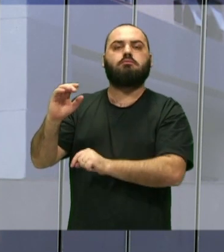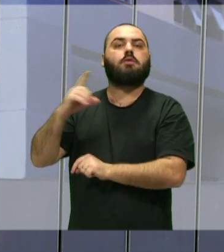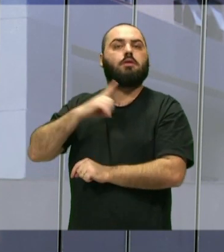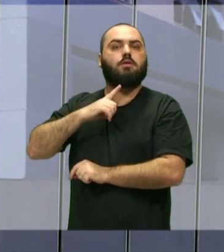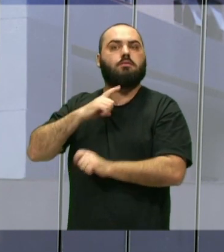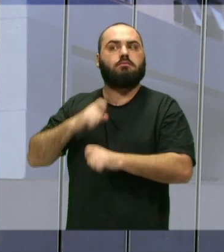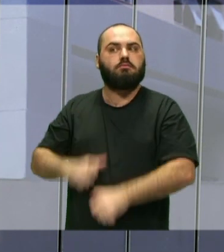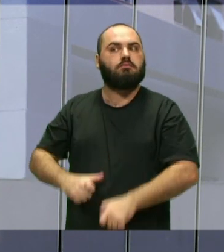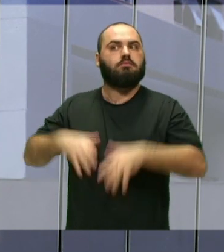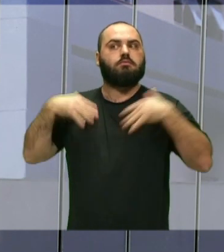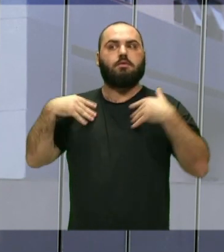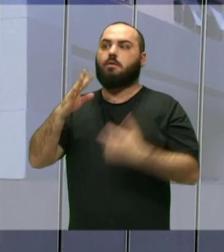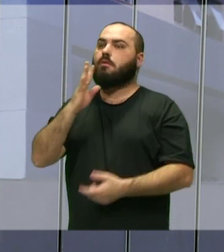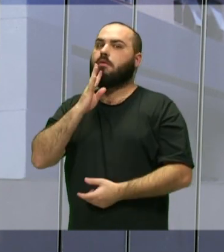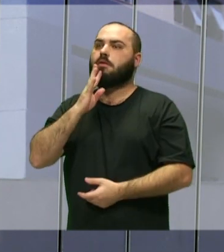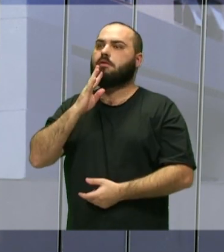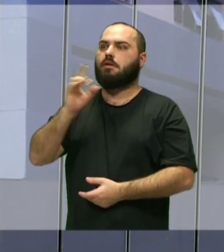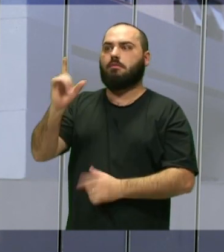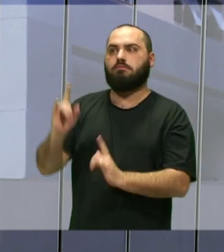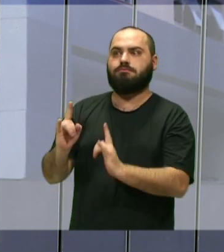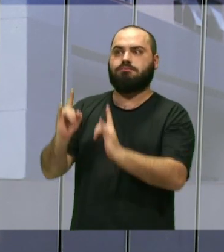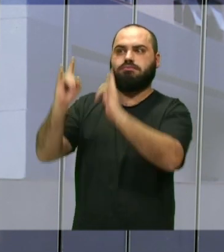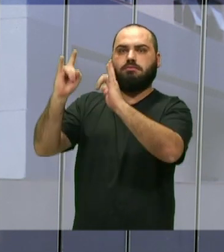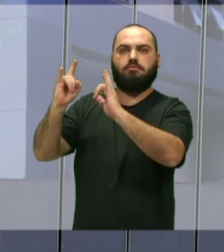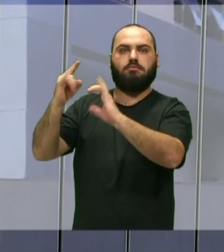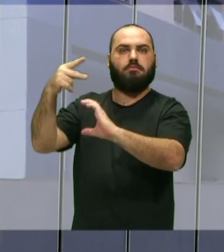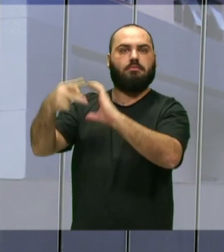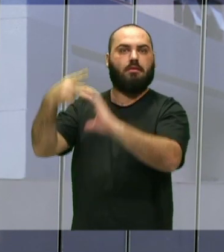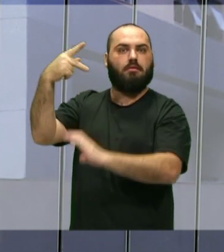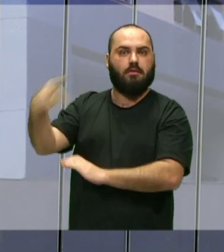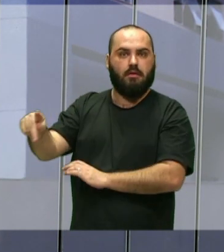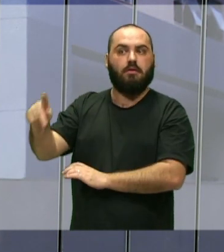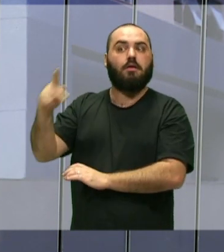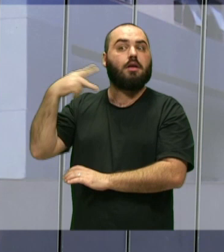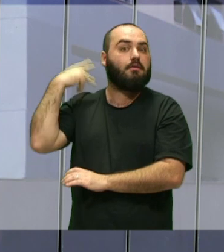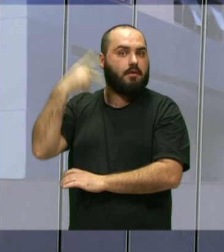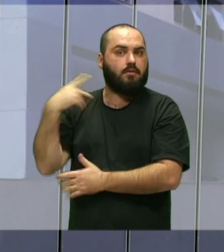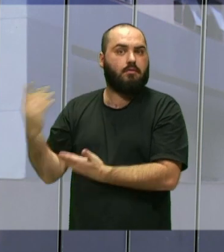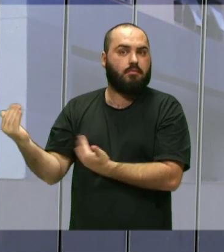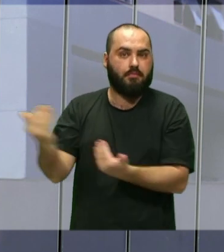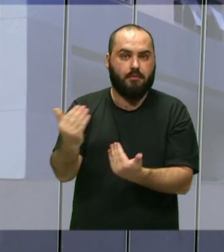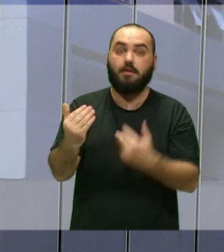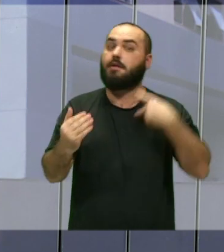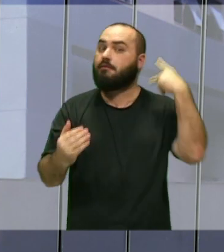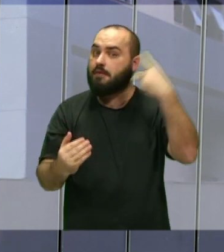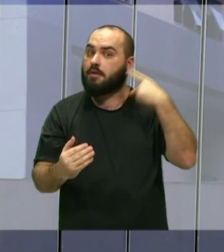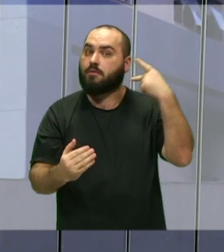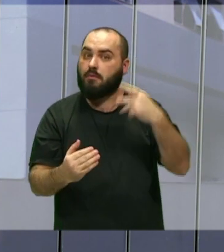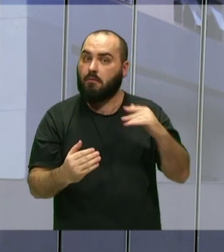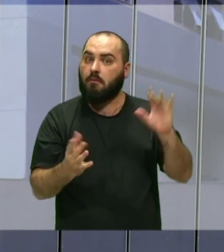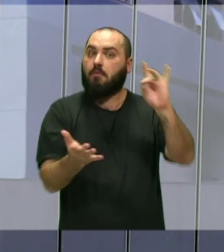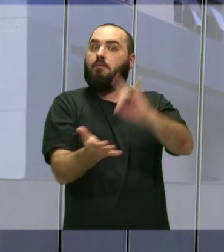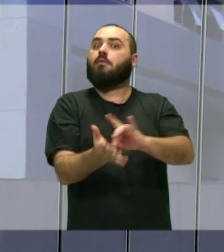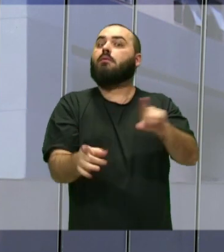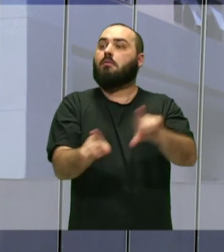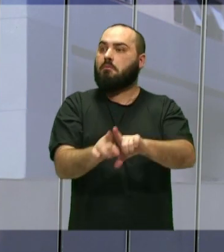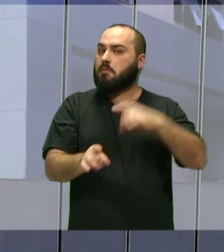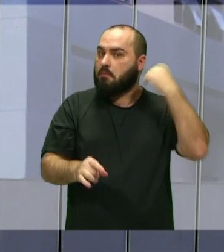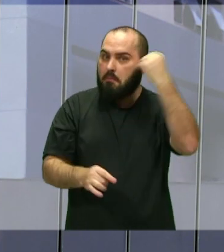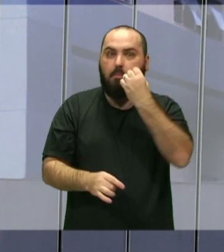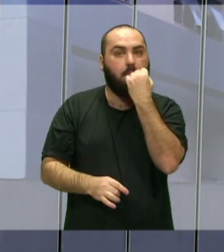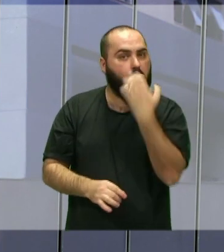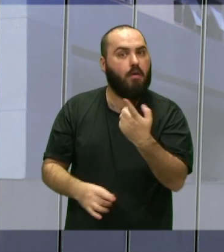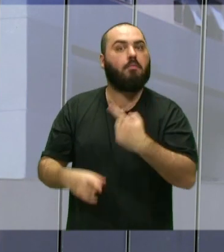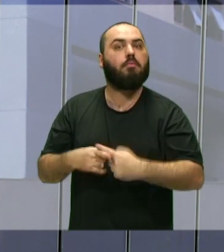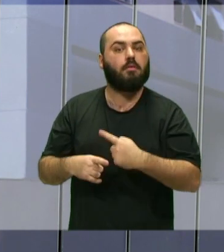honra de conhecer a Câmara deles e outros vereadores mirins e até os vereadores que estavam lá. E foi uma experiência muito boa, pois